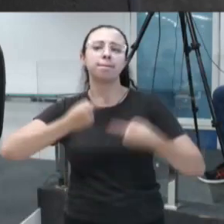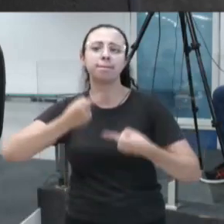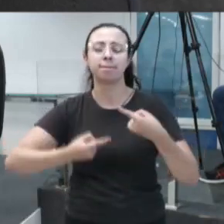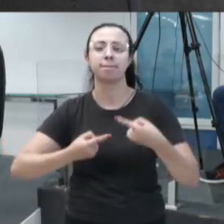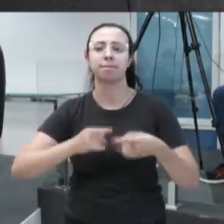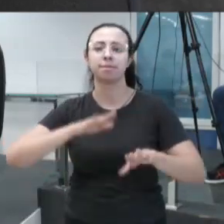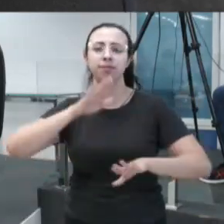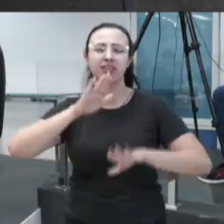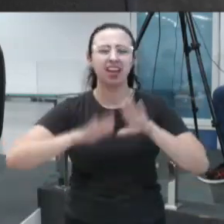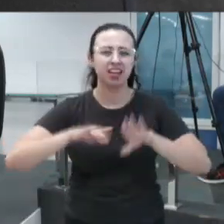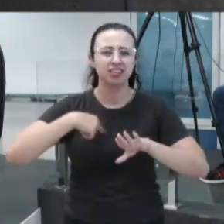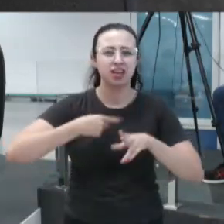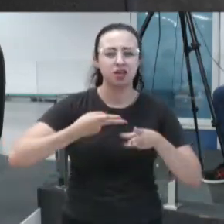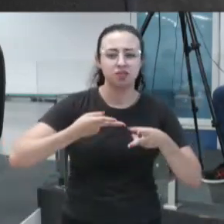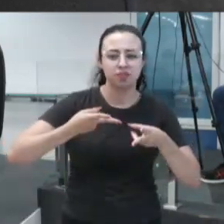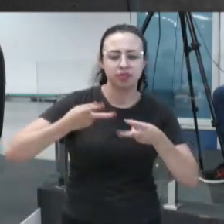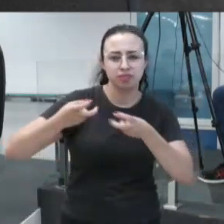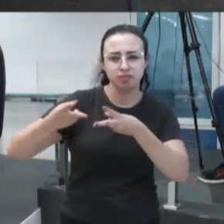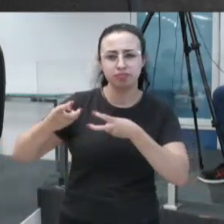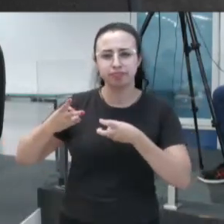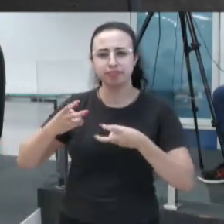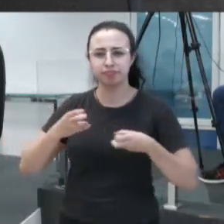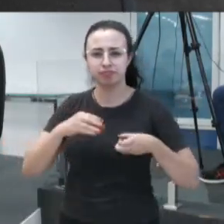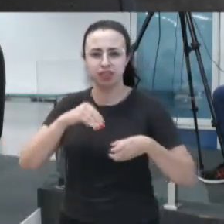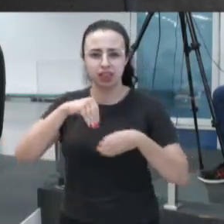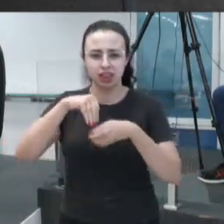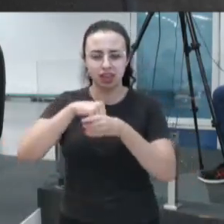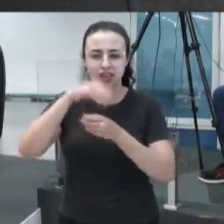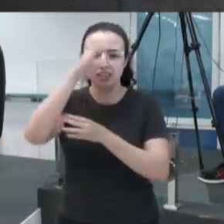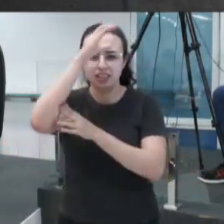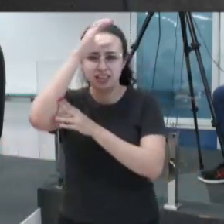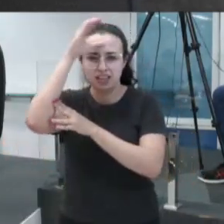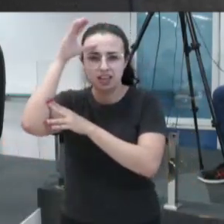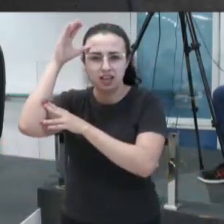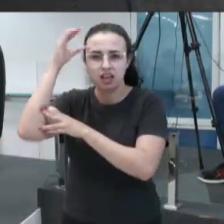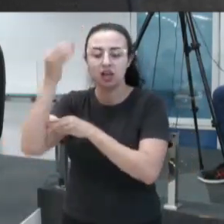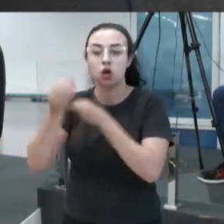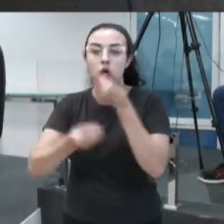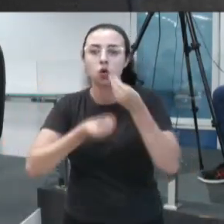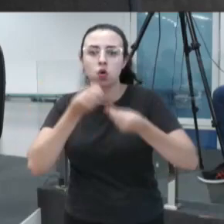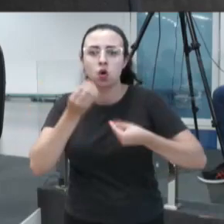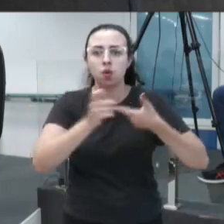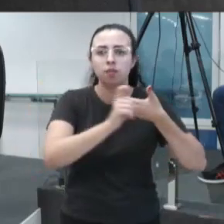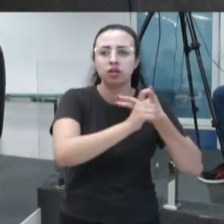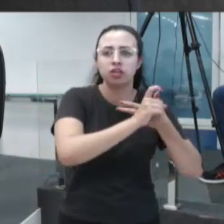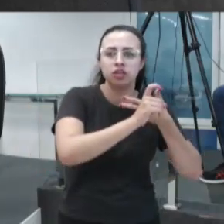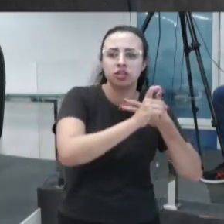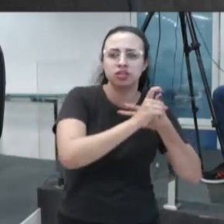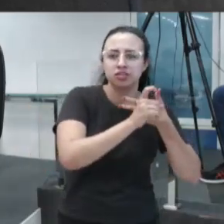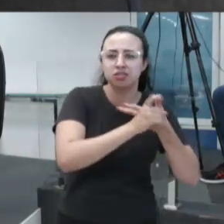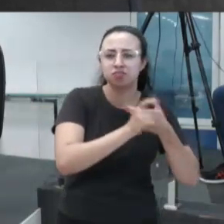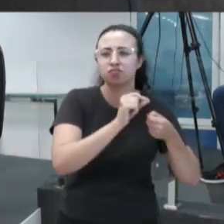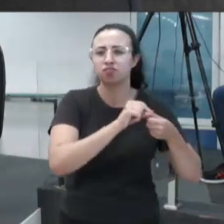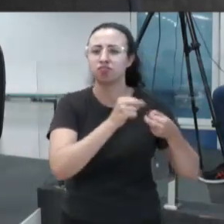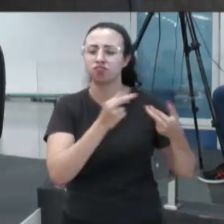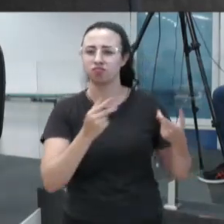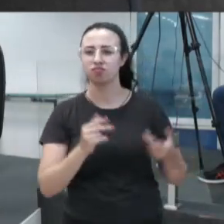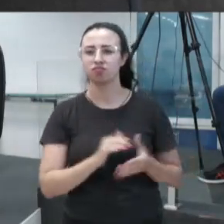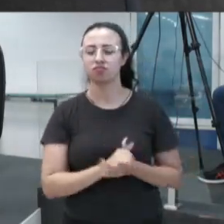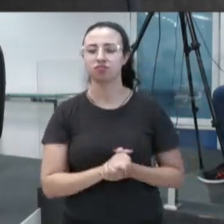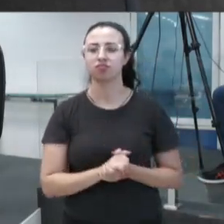que às vezes eu vejo aqui dentro do Legislativo, e do jeito que o Executivo, principalmente, leva as coisas, que não vale a pena.